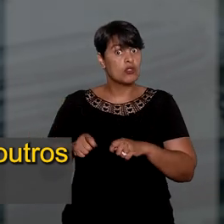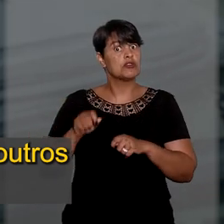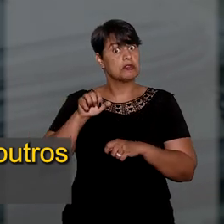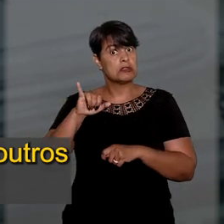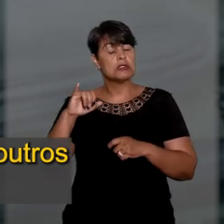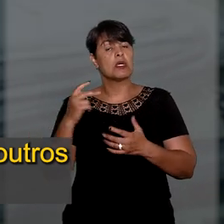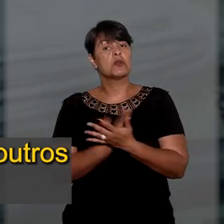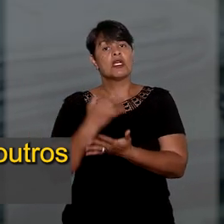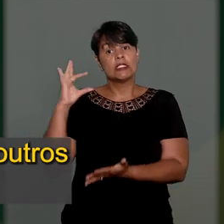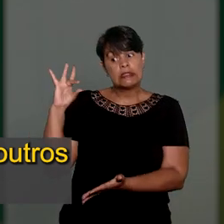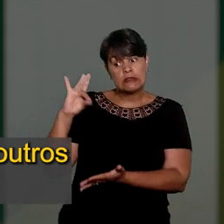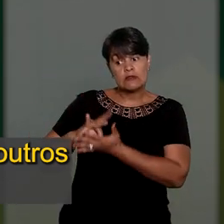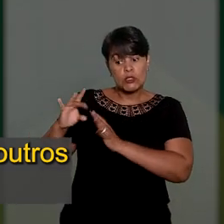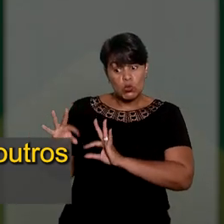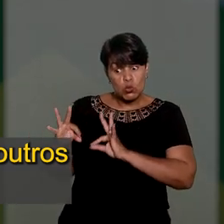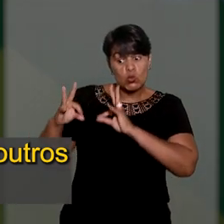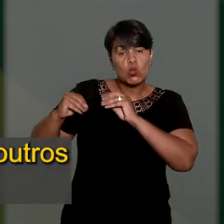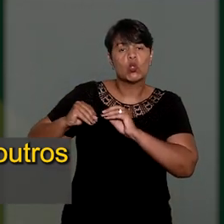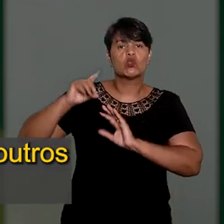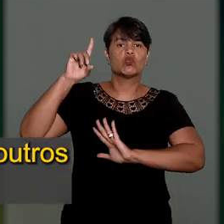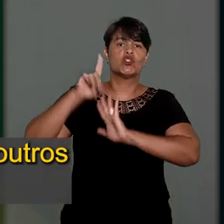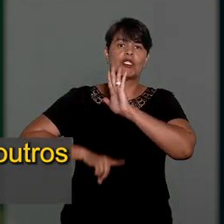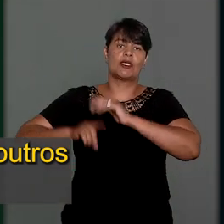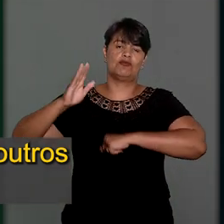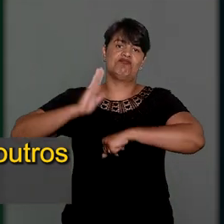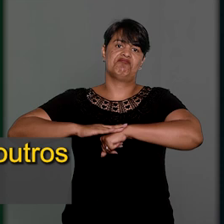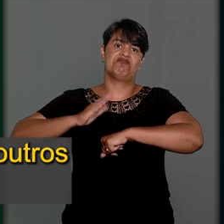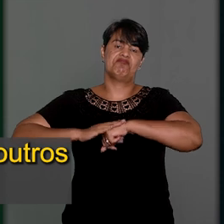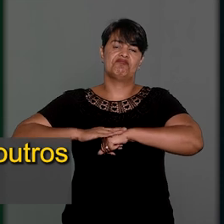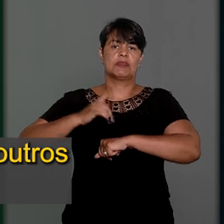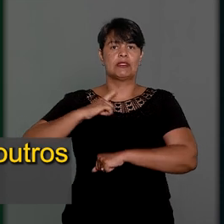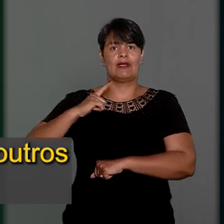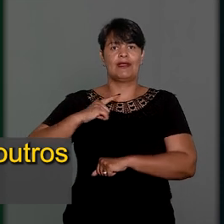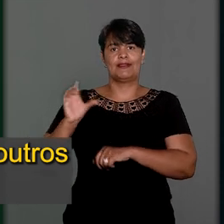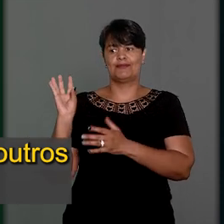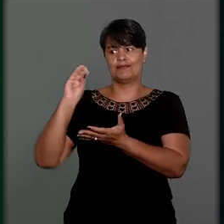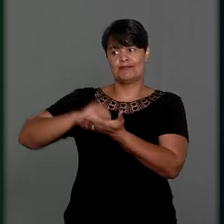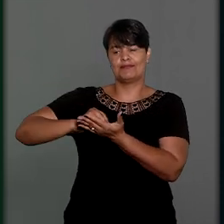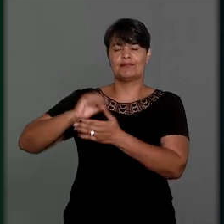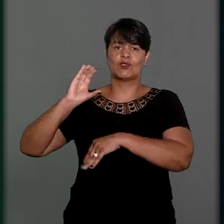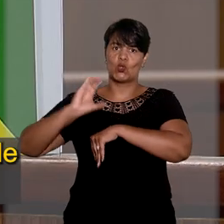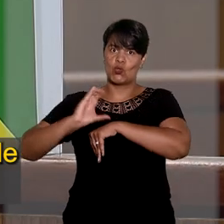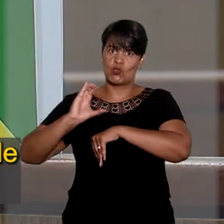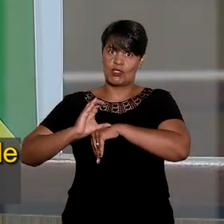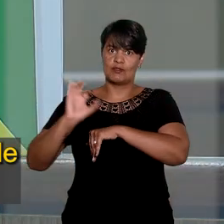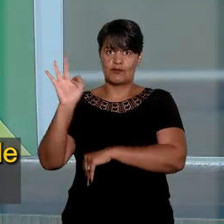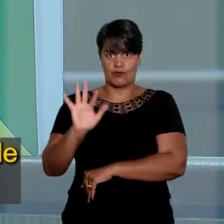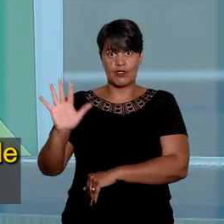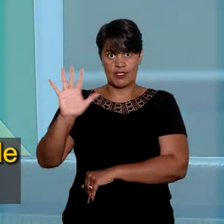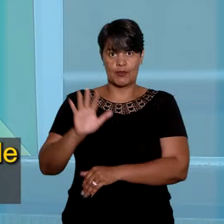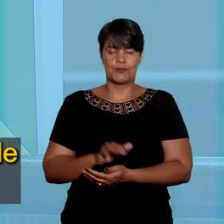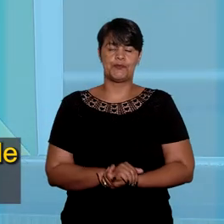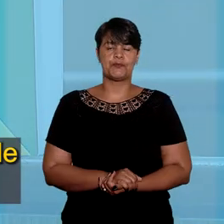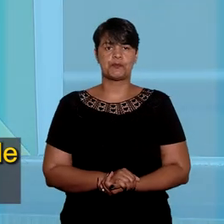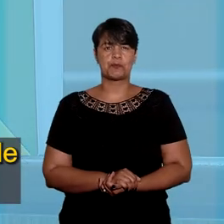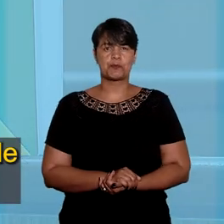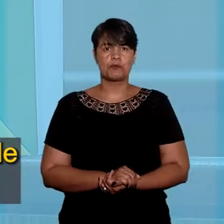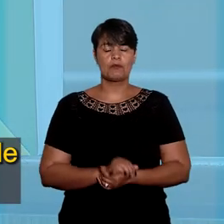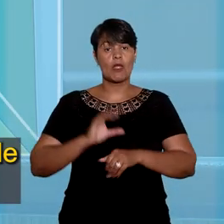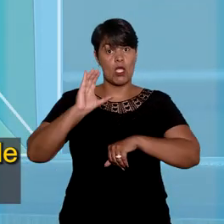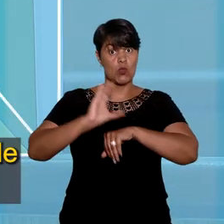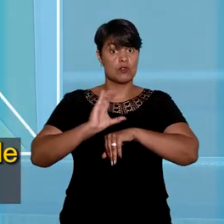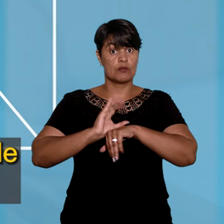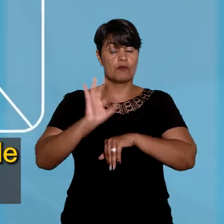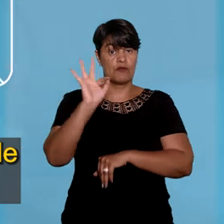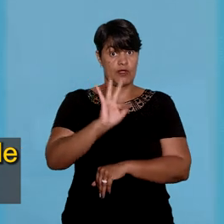efetividade a todos os outros direitos consagrados na Constituição Federal. A Constituição Federal de 1988